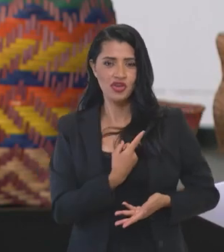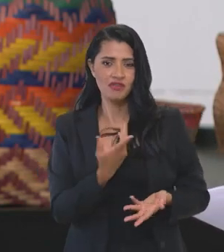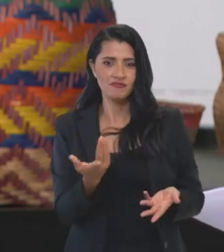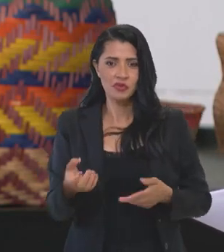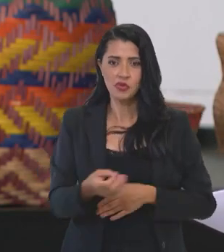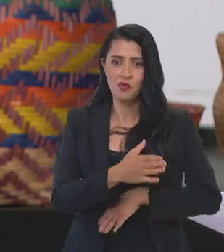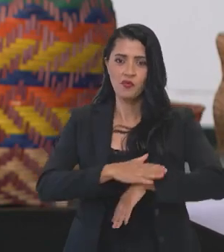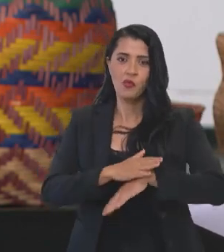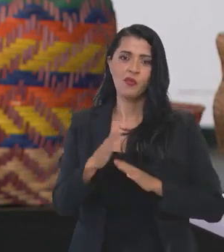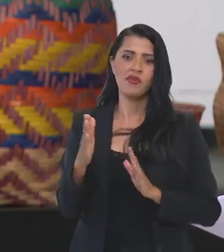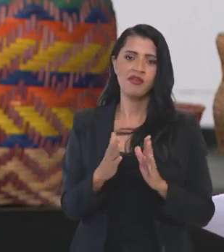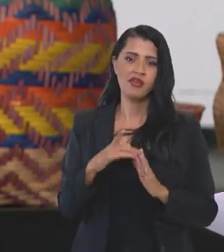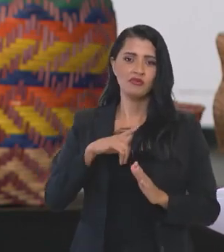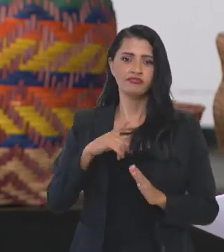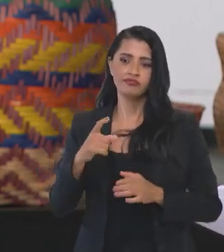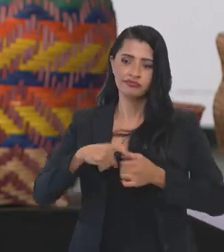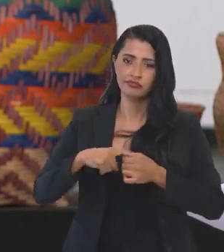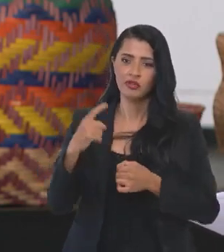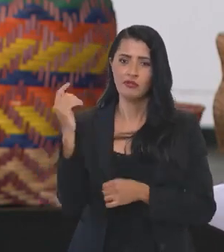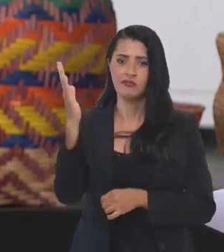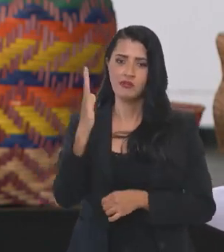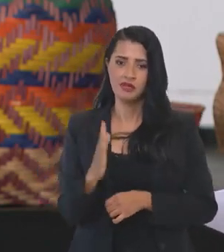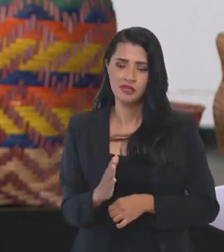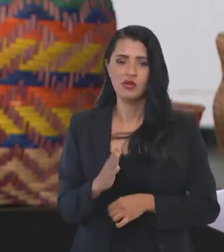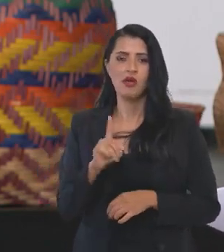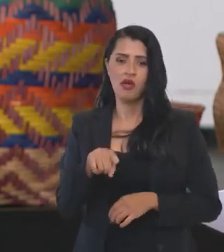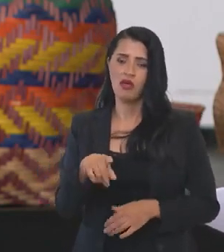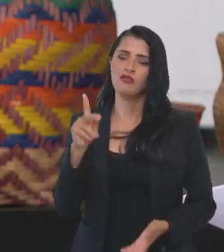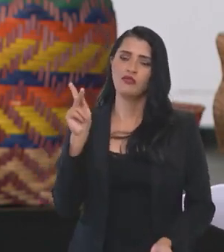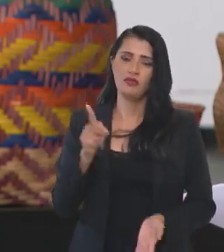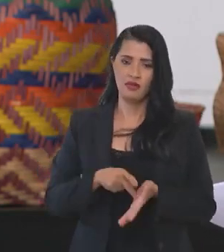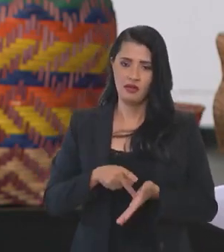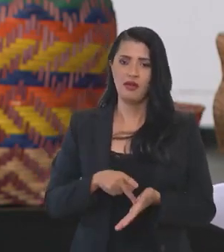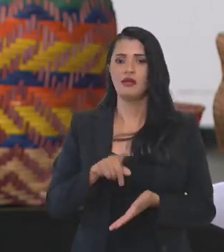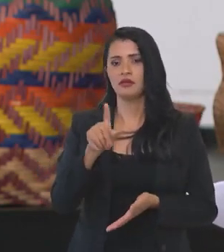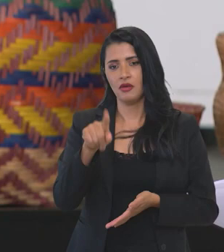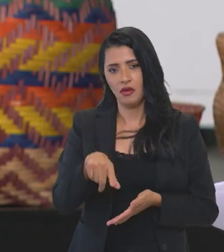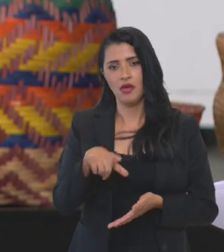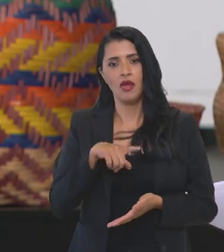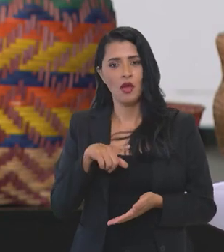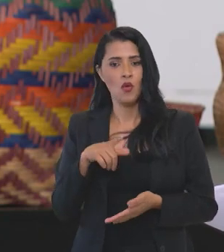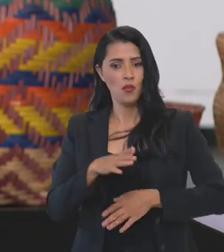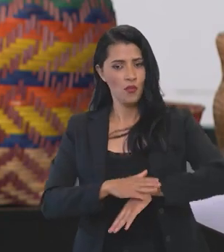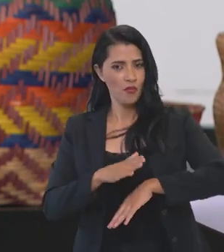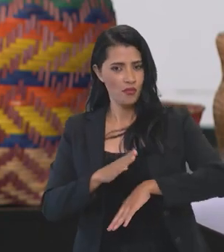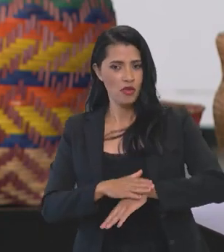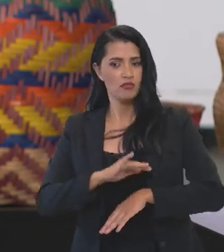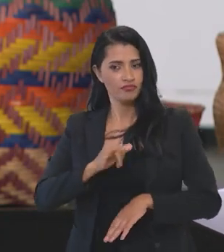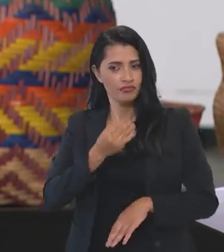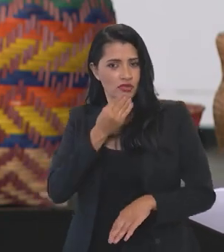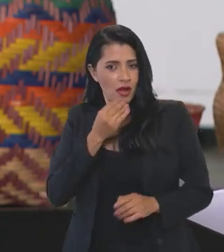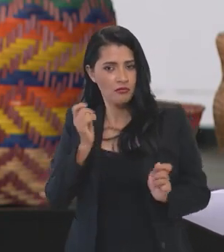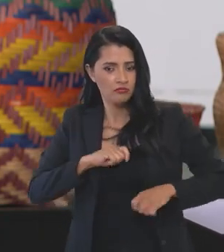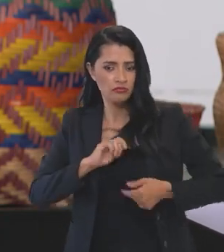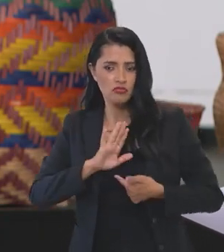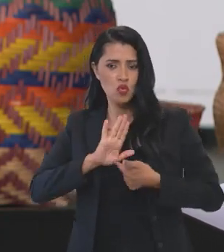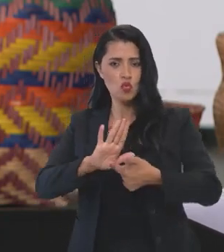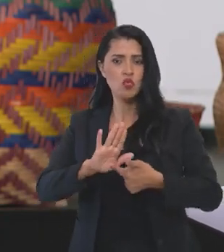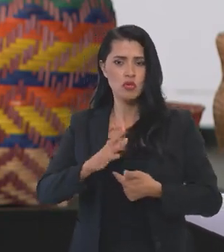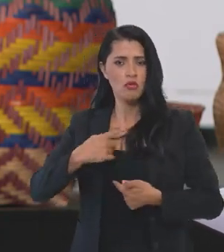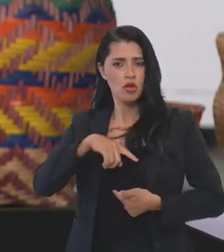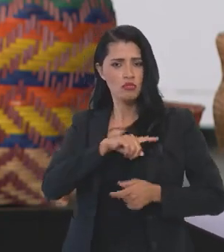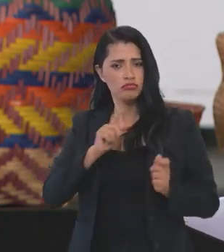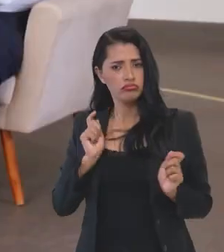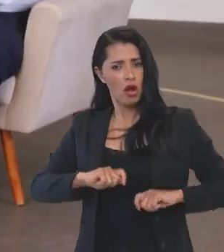nova fase do Brasil, de reconstruir o país, é realmente um momento oportuno de